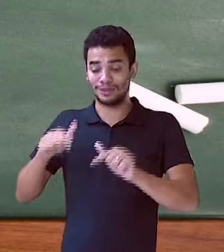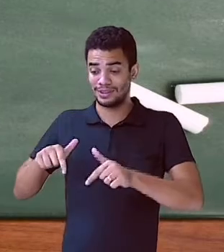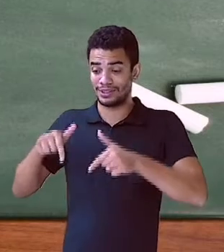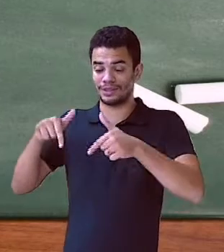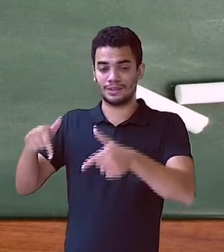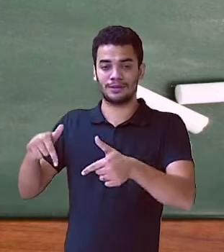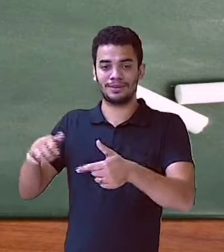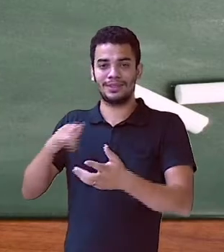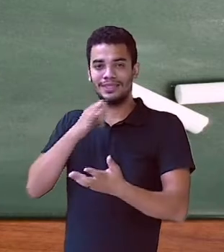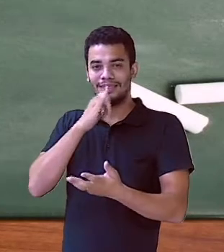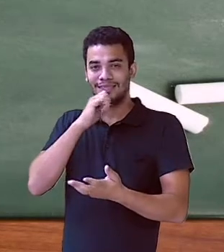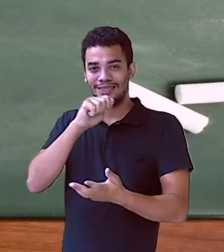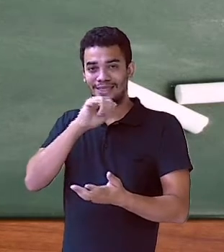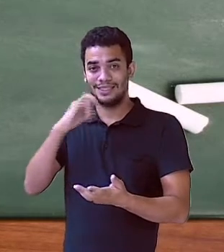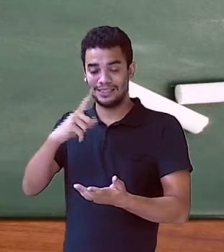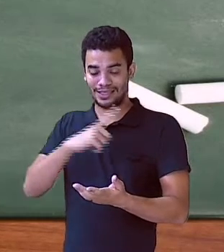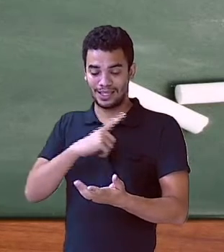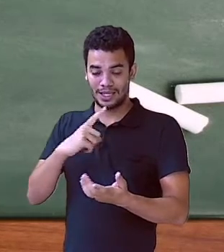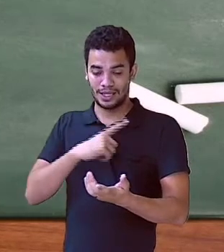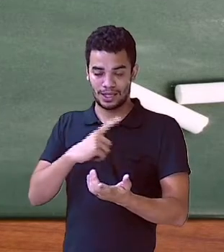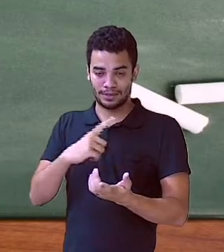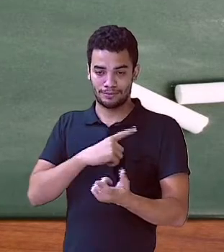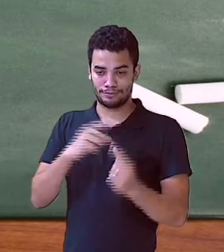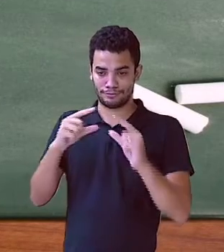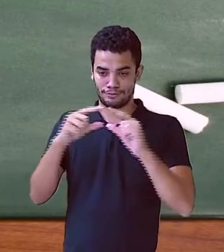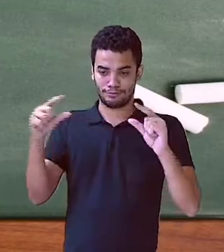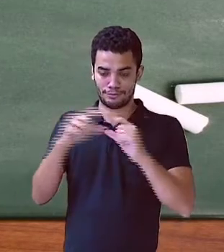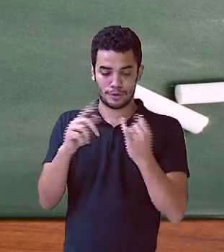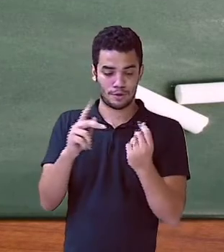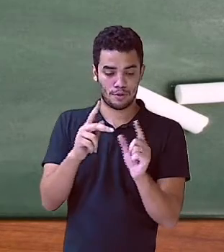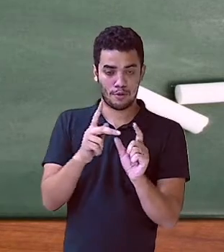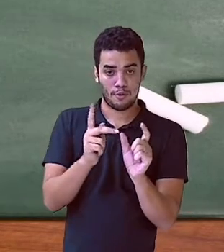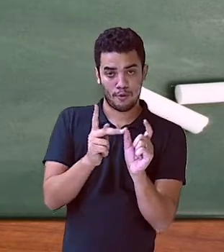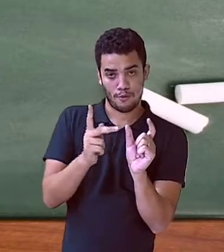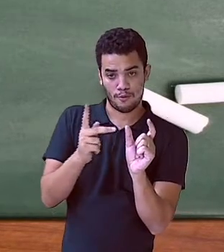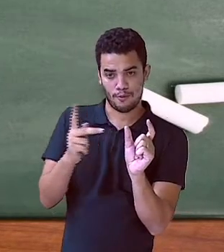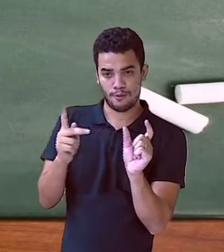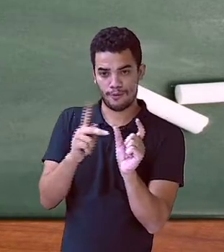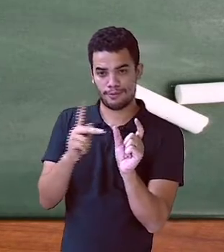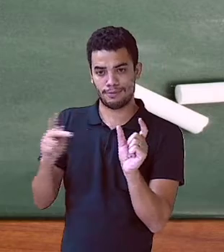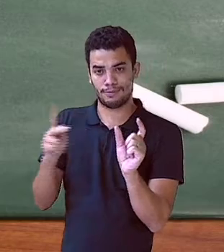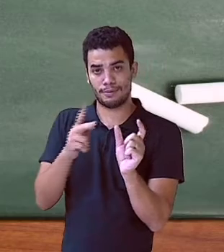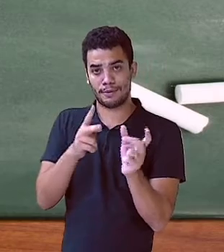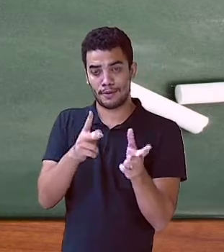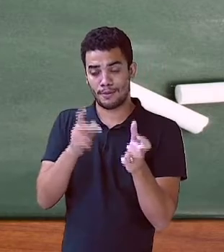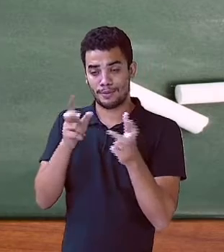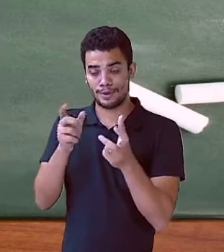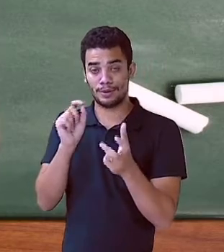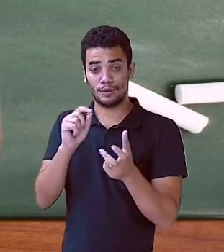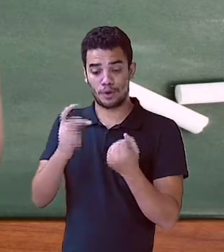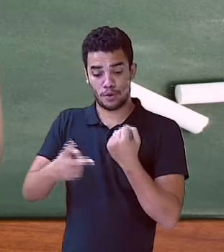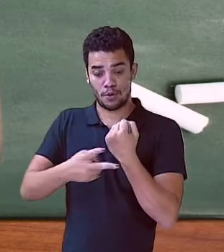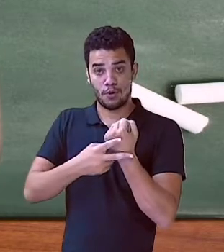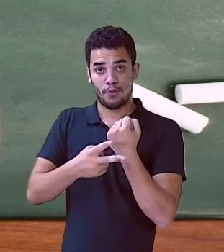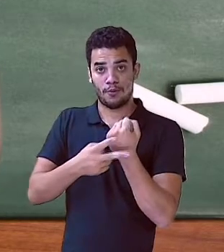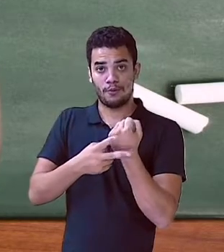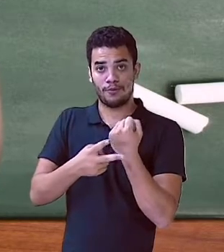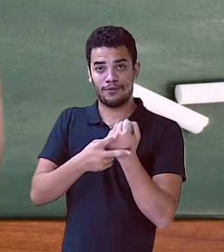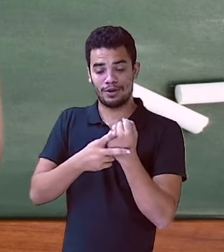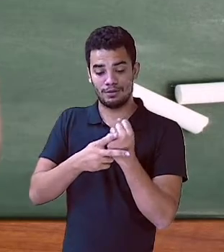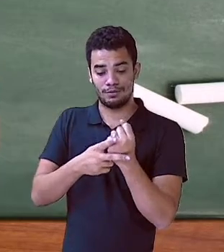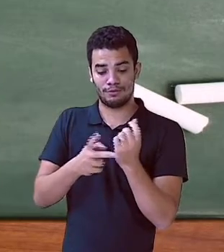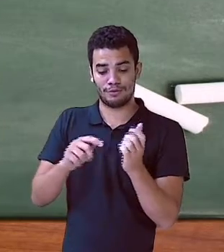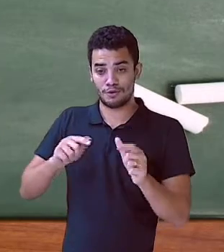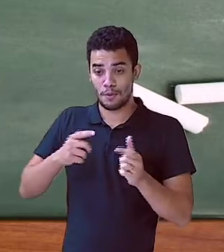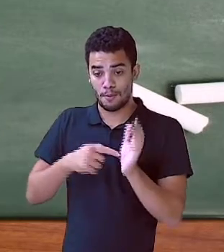tenho nesse predicado um verbo expresso com esse sentido de ação, eu classifico como predicado verbal.